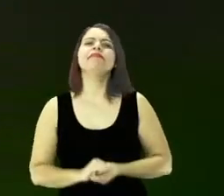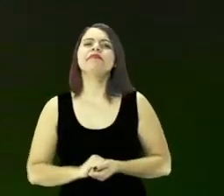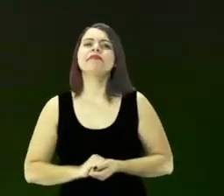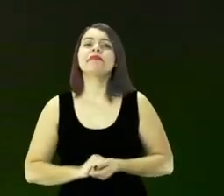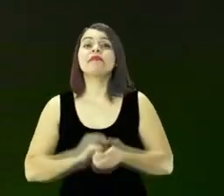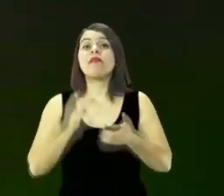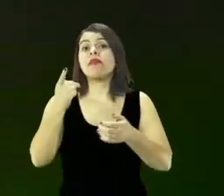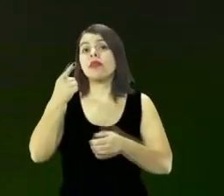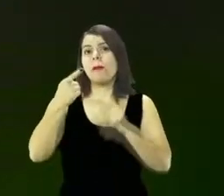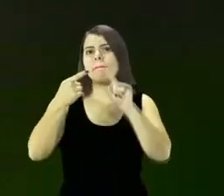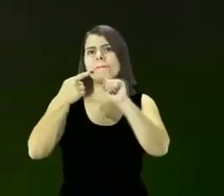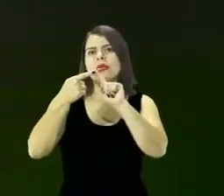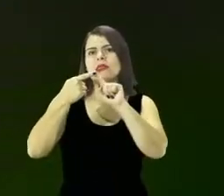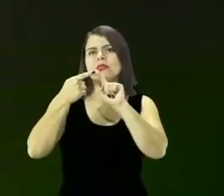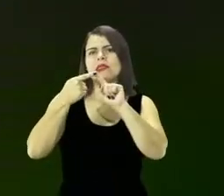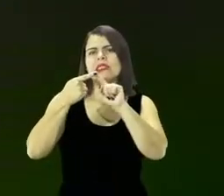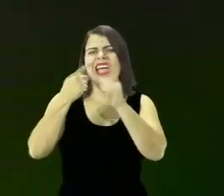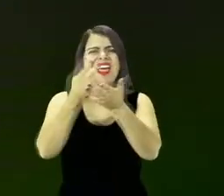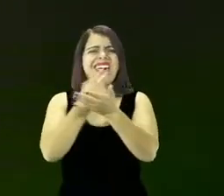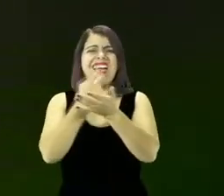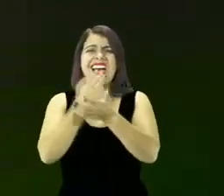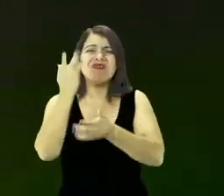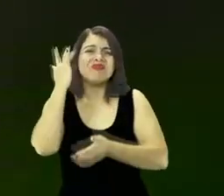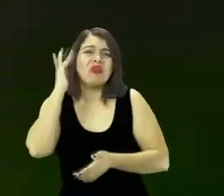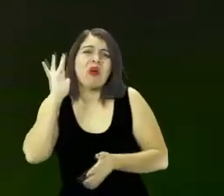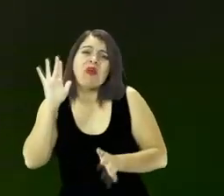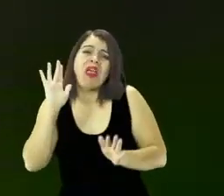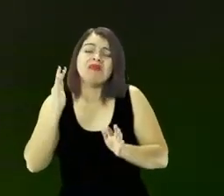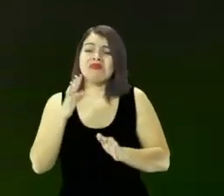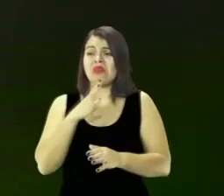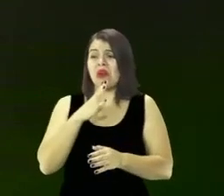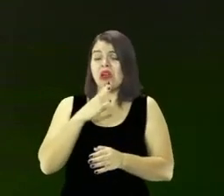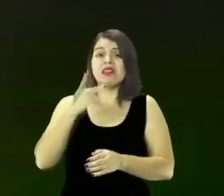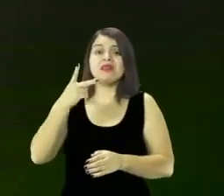Errar sem saber. Errar, mas agora eu já sei.